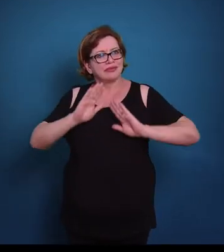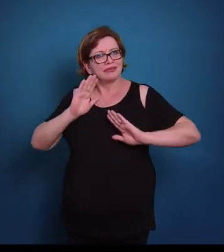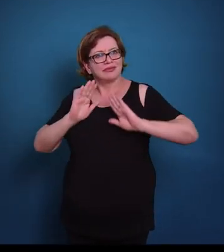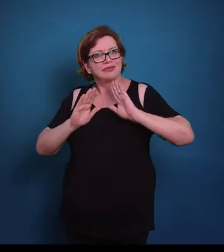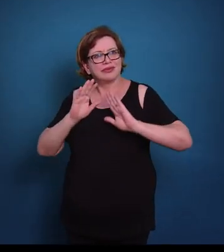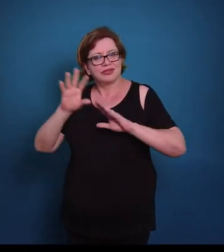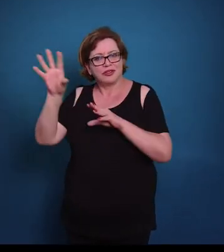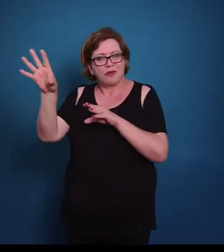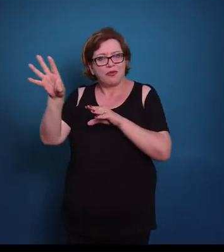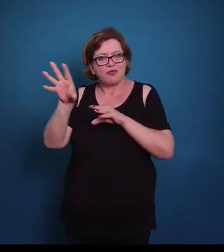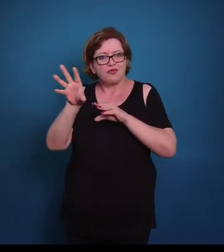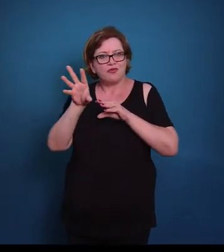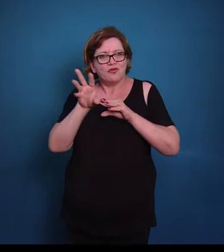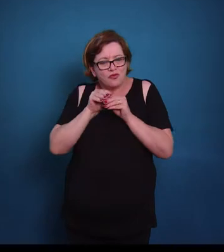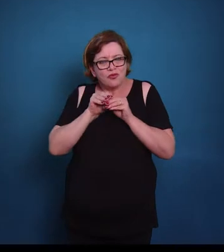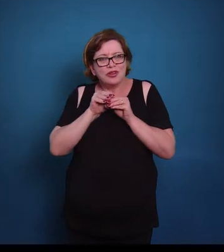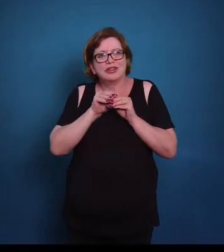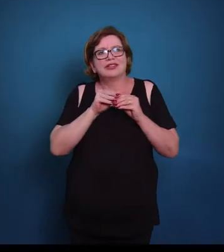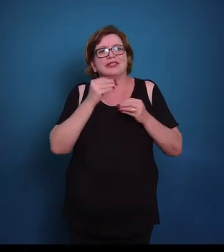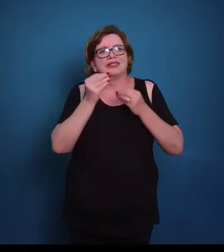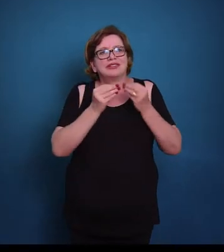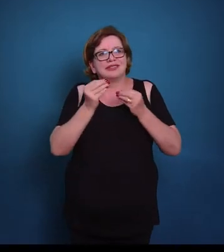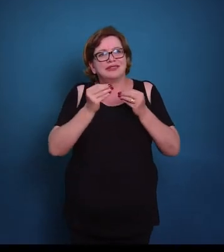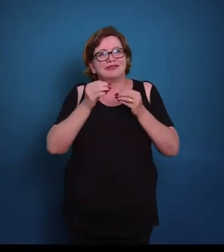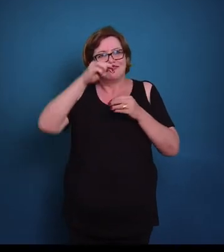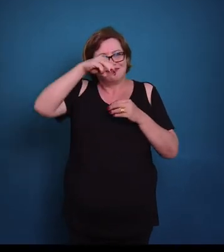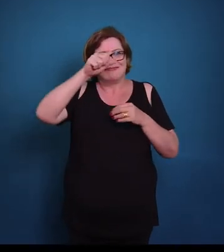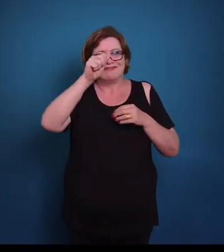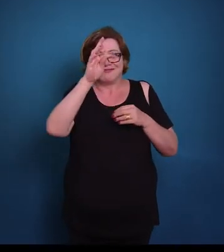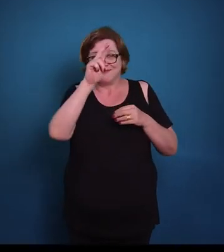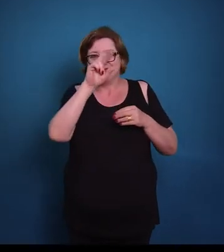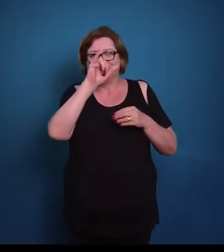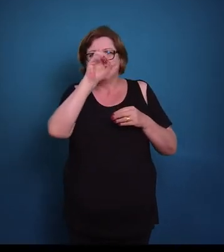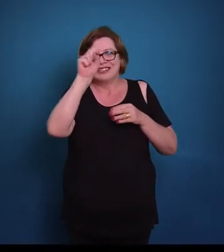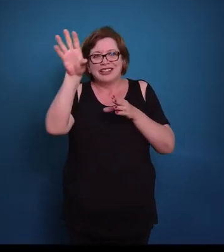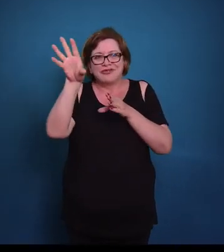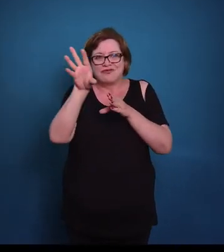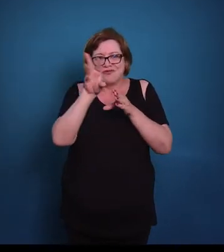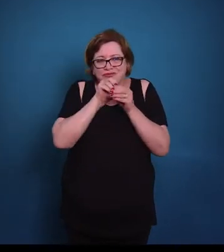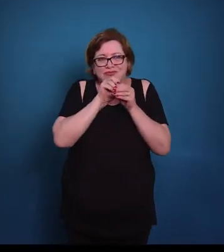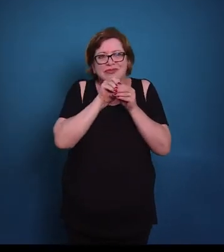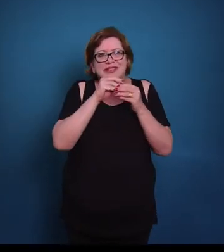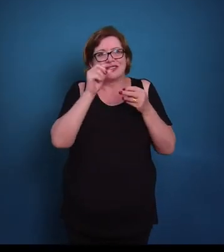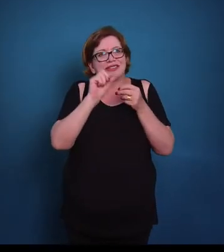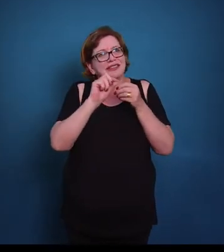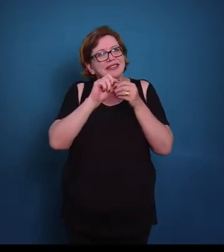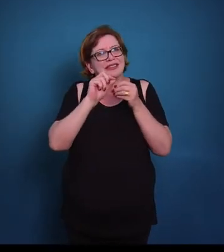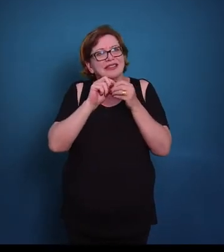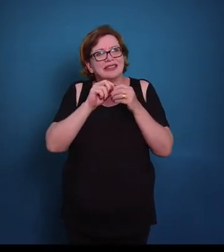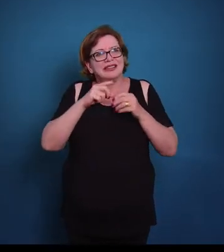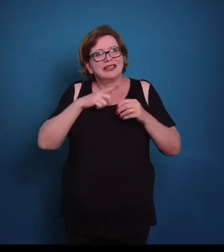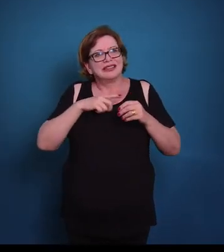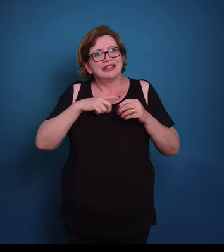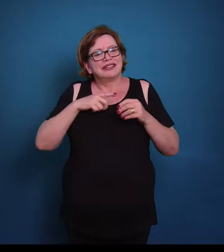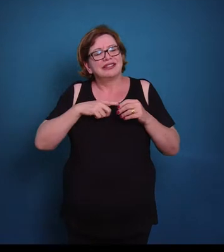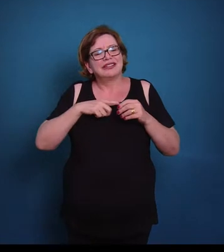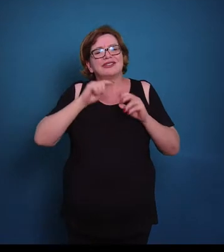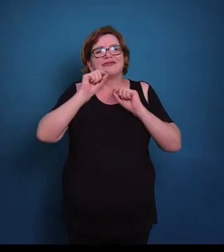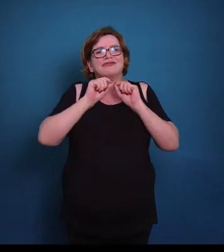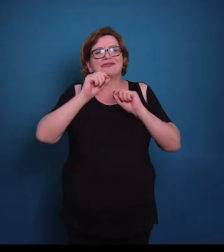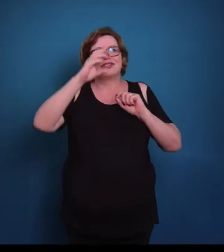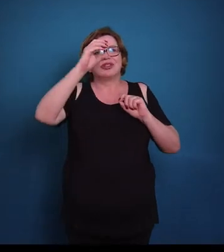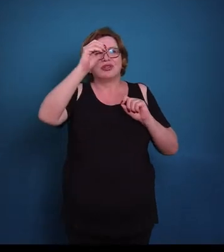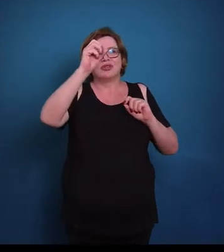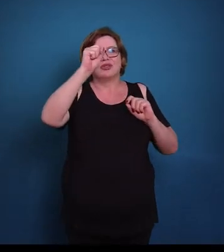capturada pela matriz óssea e ela vai formar posteriormente um osteócito. Então nós temos os osteócitos sendo